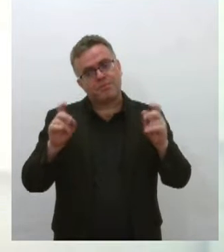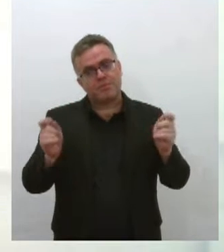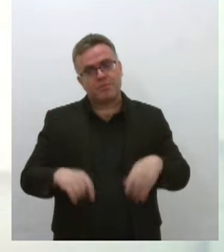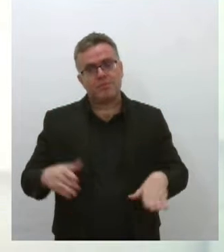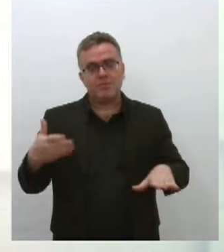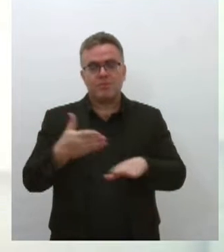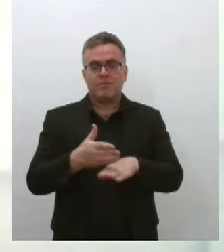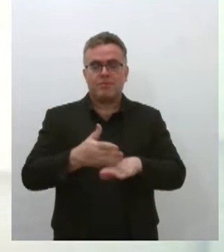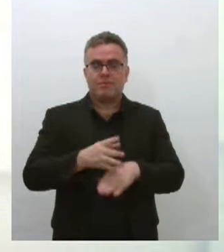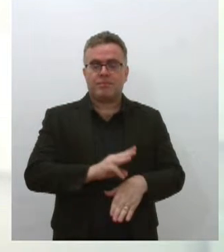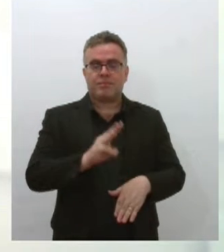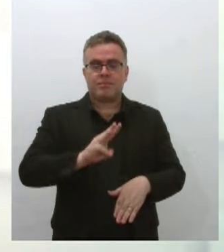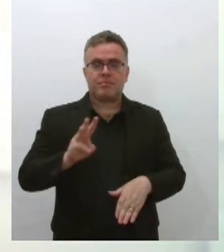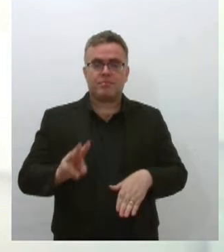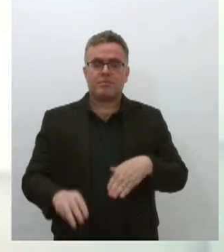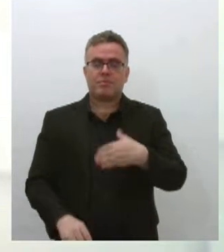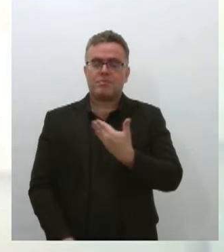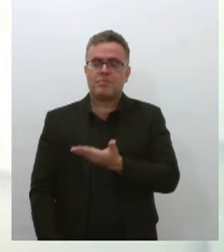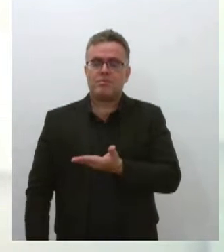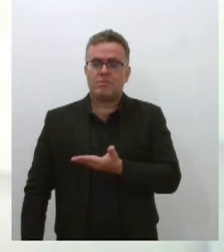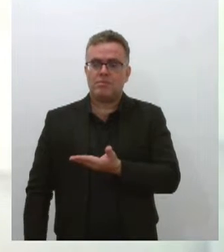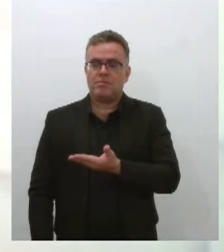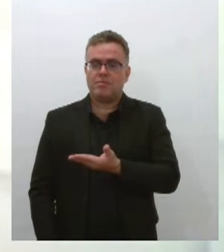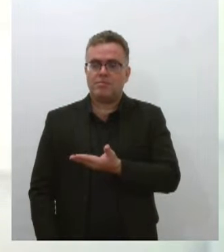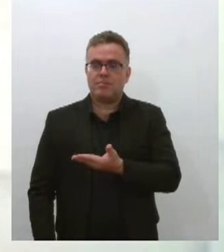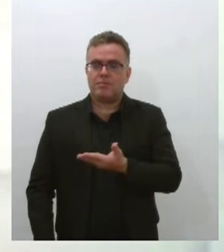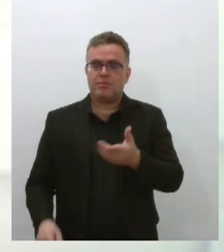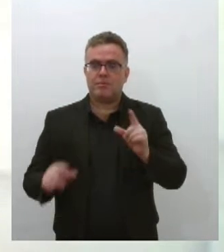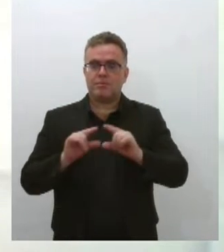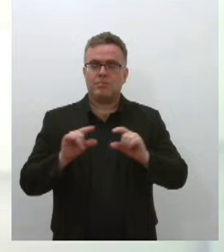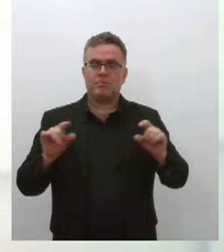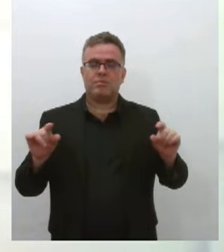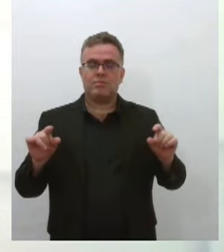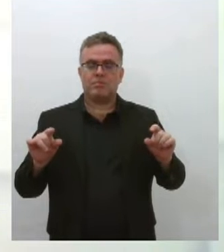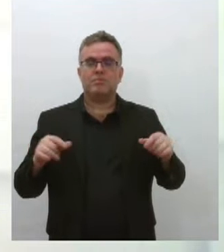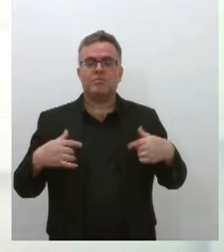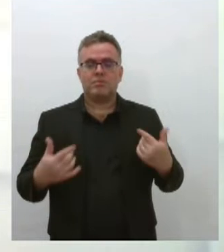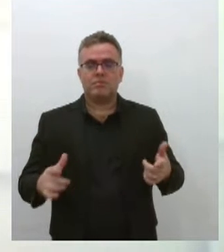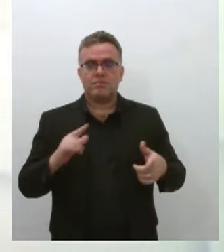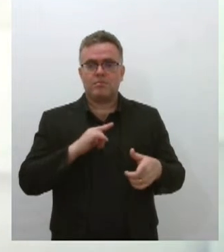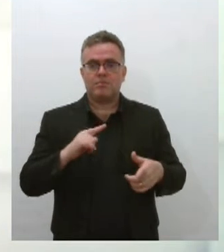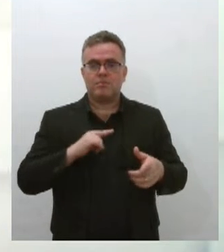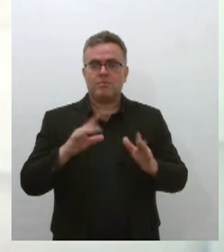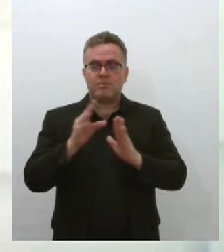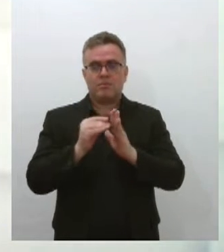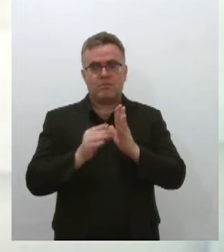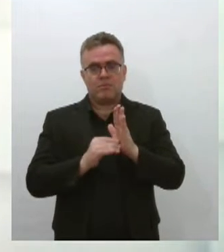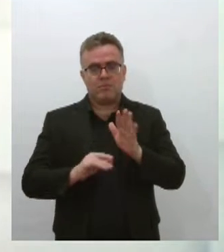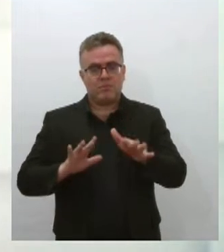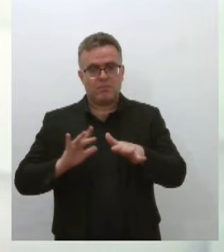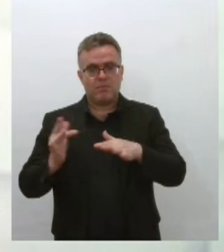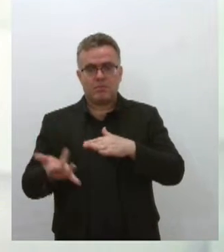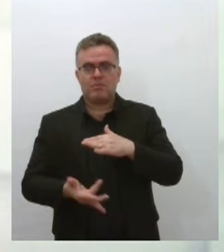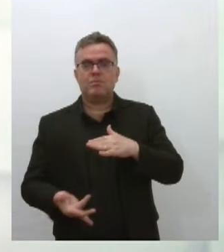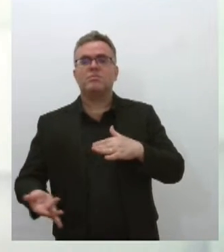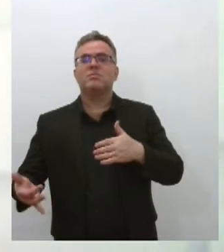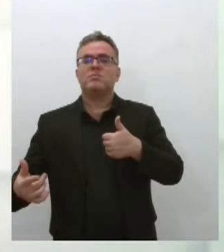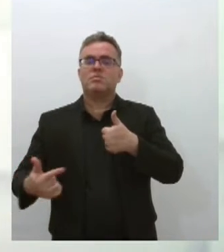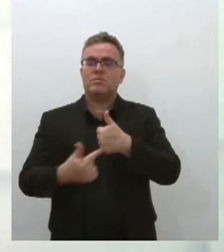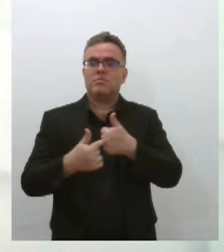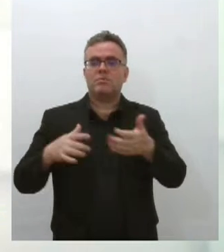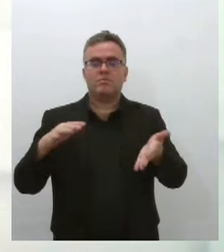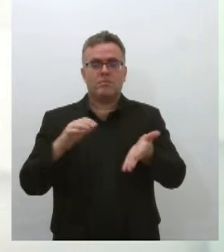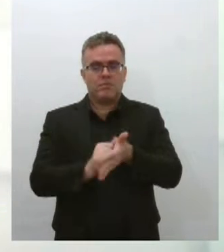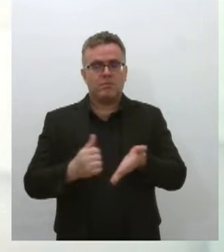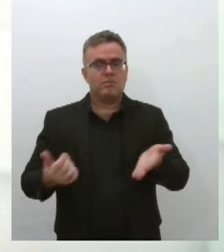.se.leg.br. Lembrando também que tem muito conteúdo em nossas redes sociais. No Twitter, no Facebook, é arroba a Assembleia SE.